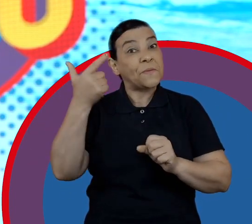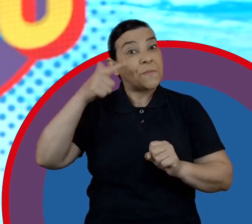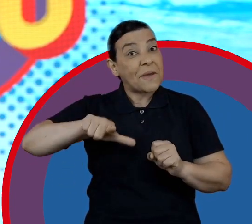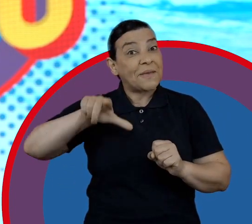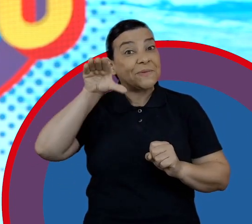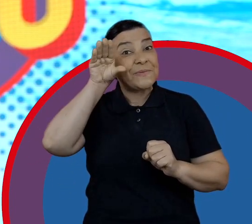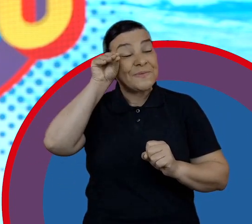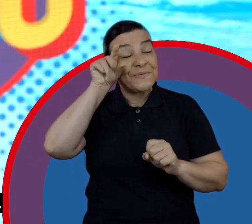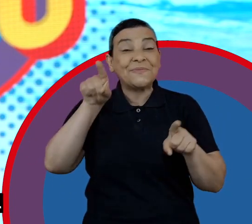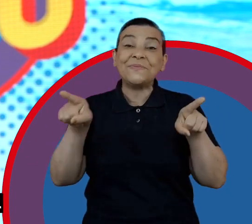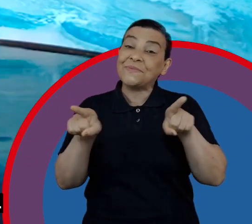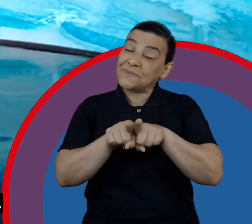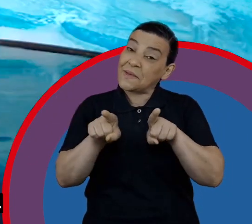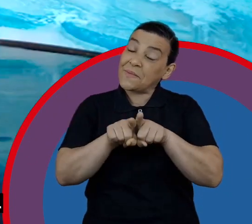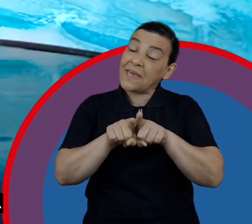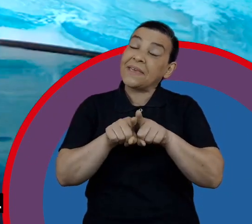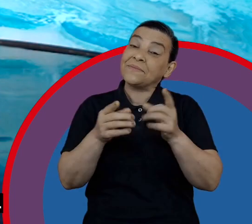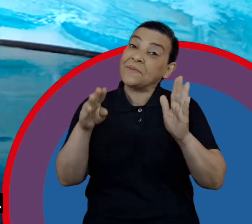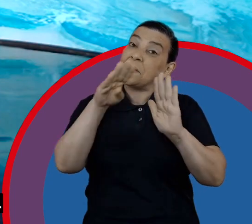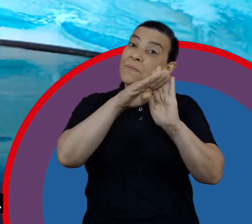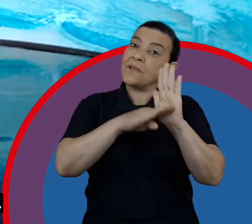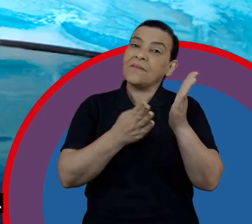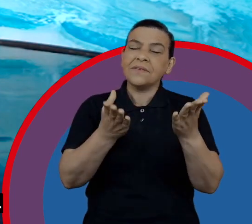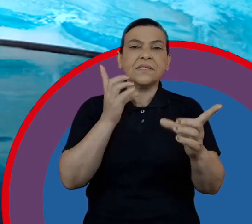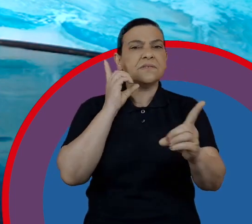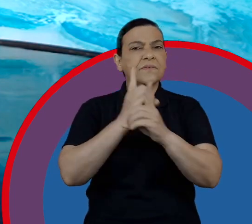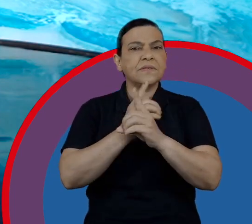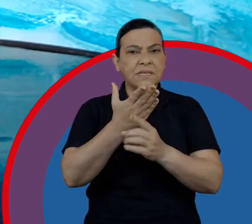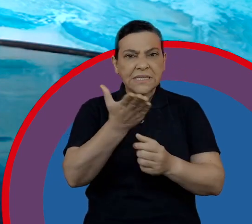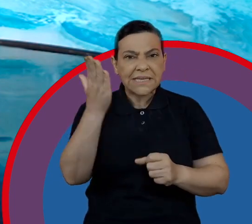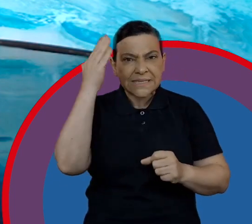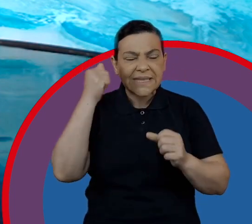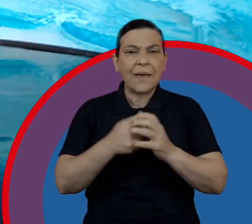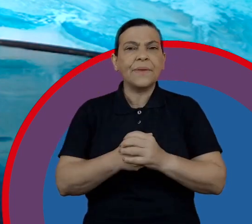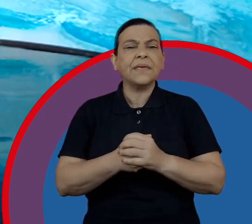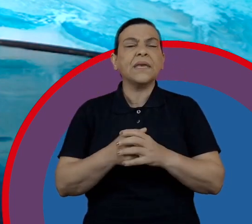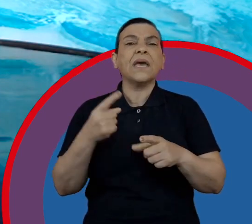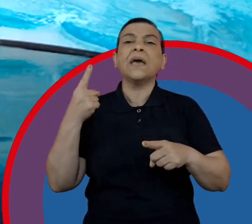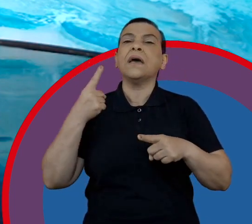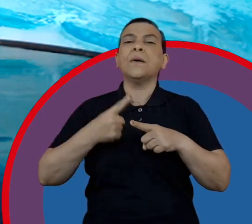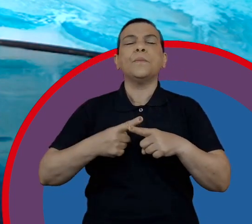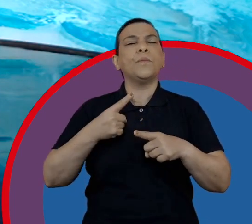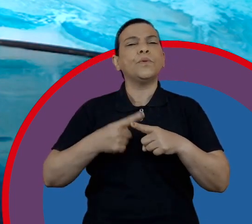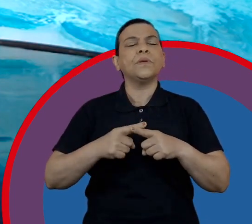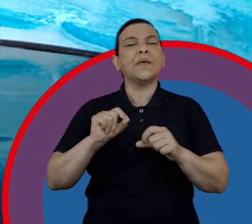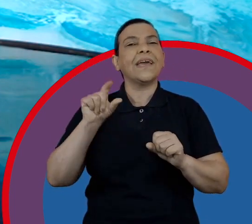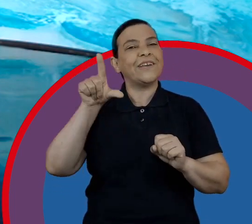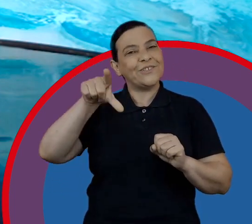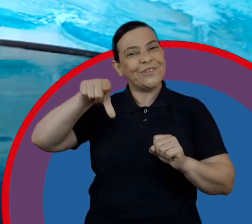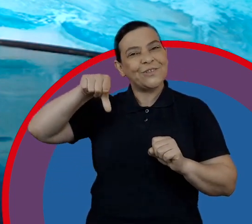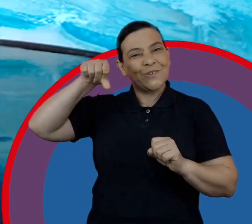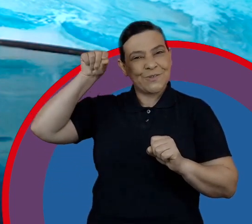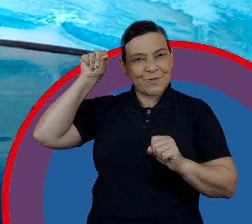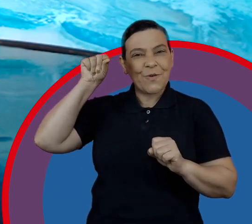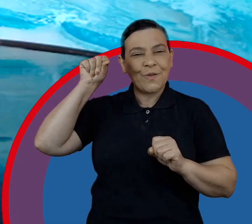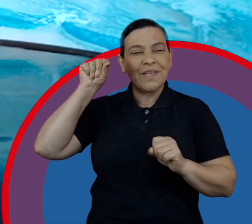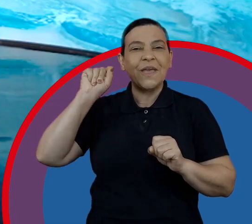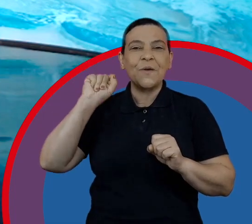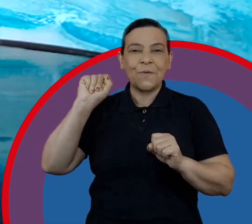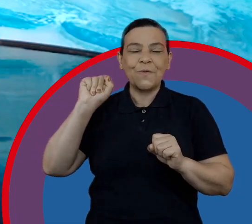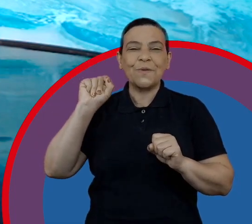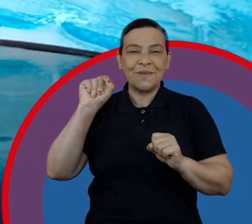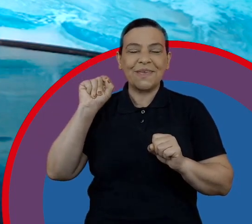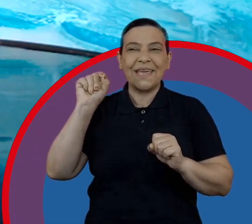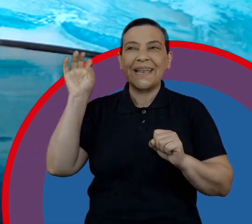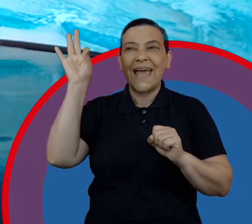algumas curiosidades também que com o programa vocês vão descobrir. Vocês sabiam, por exemplo, sabiam por que a gente escolheu a bisu,